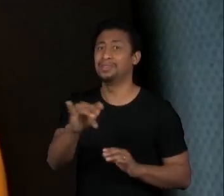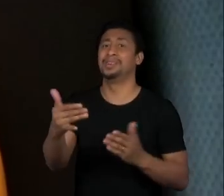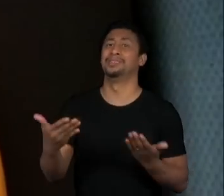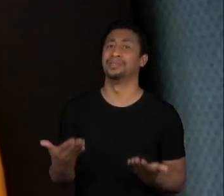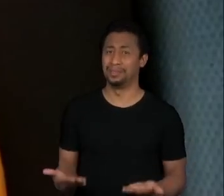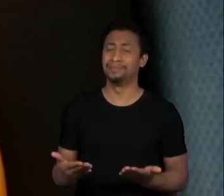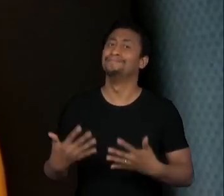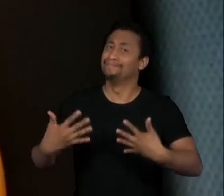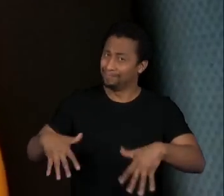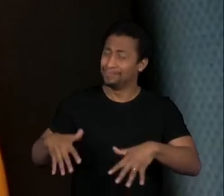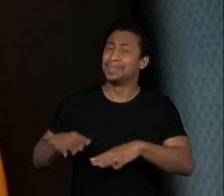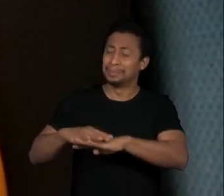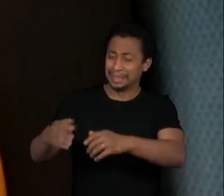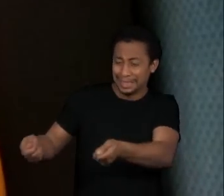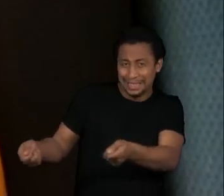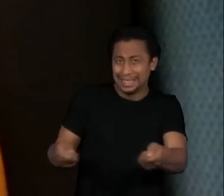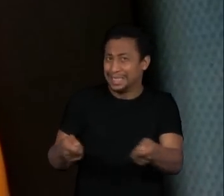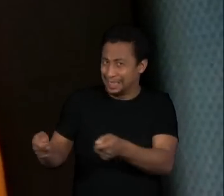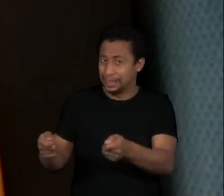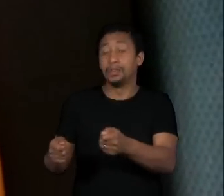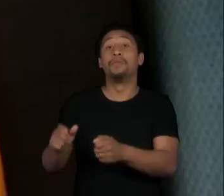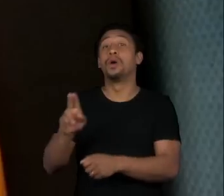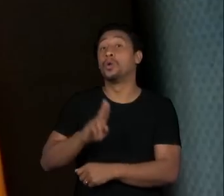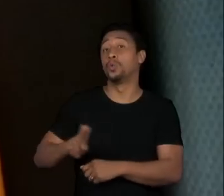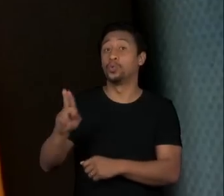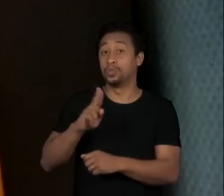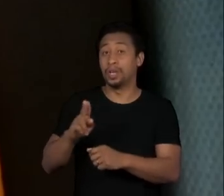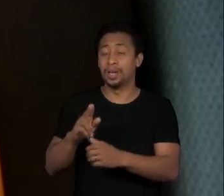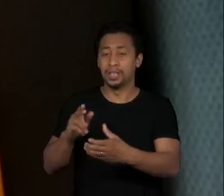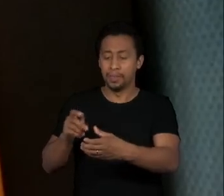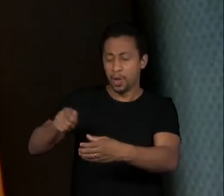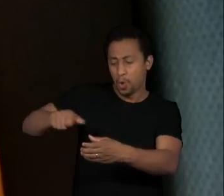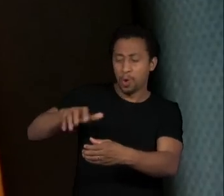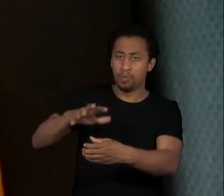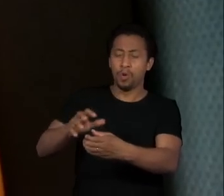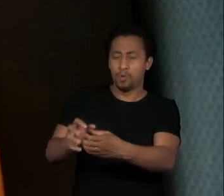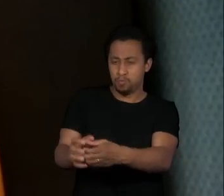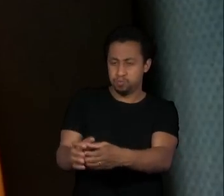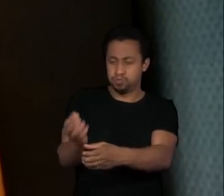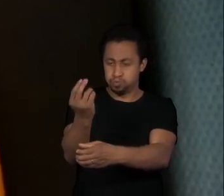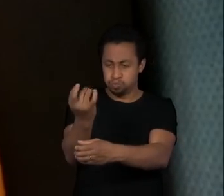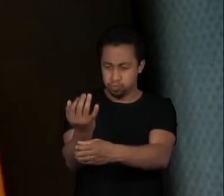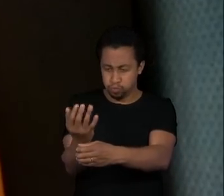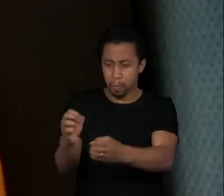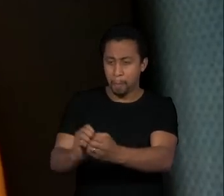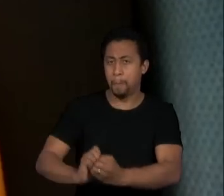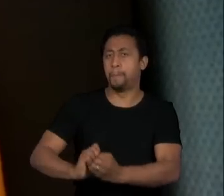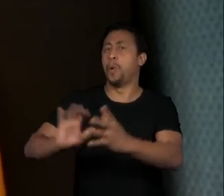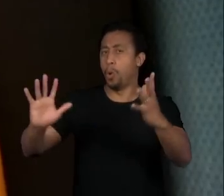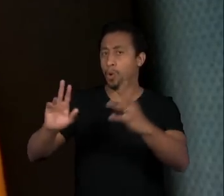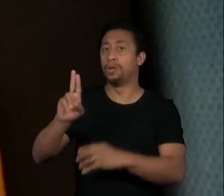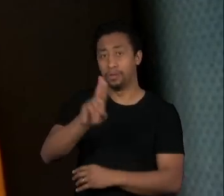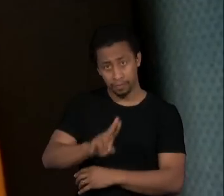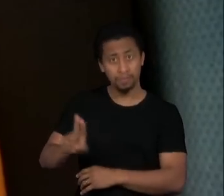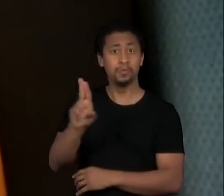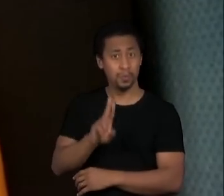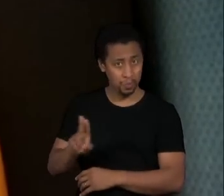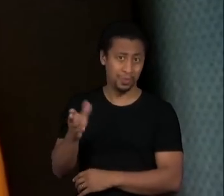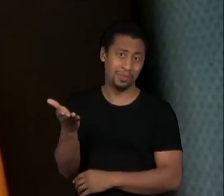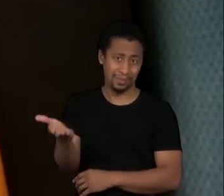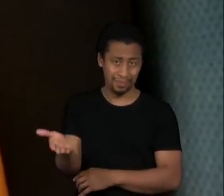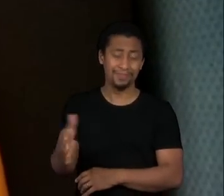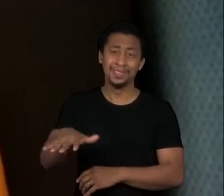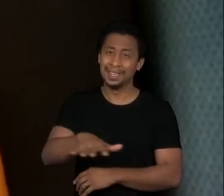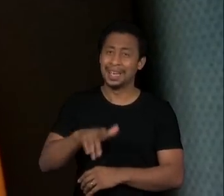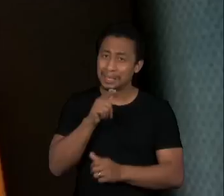dessa mineração feita por explosivo. A gente tem esses poluentes sendo jogados na atmosfera e pressionando ainda mais a